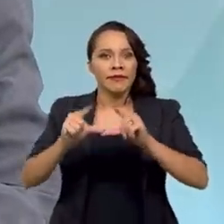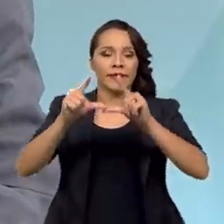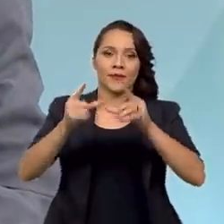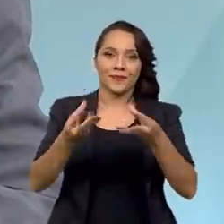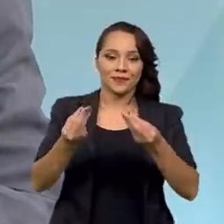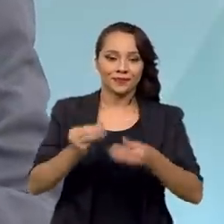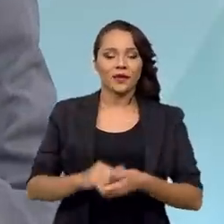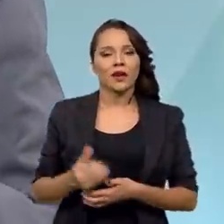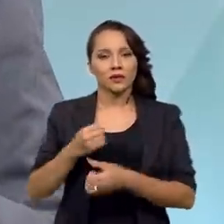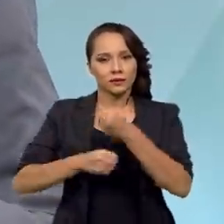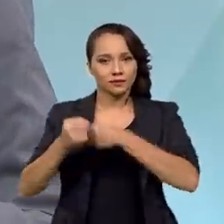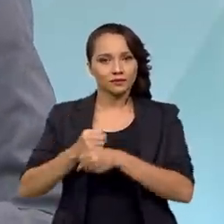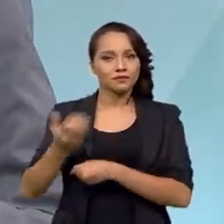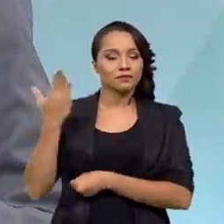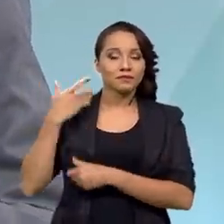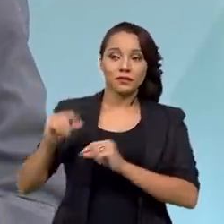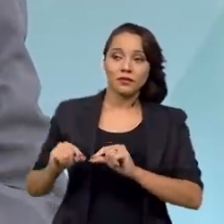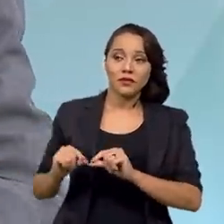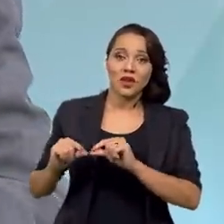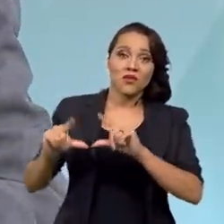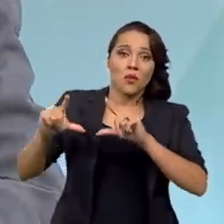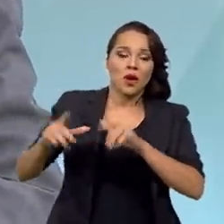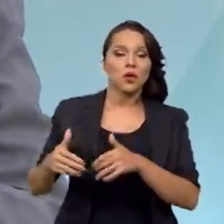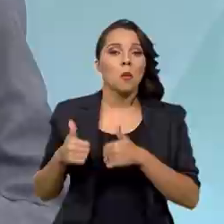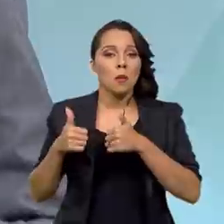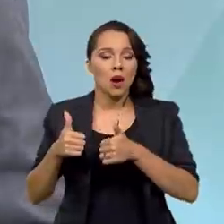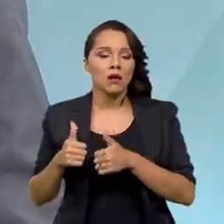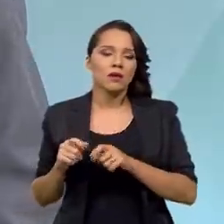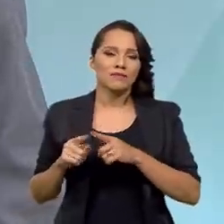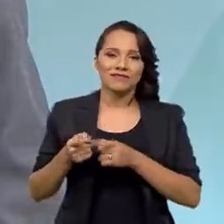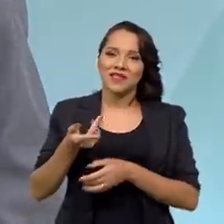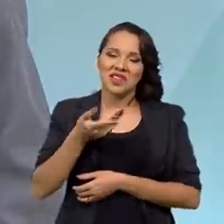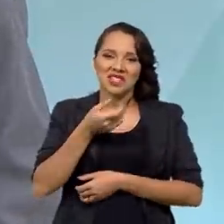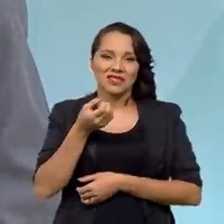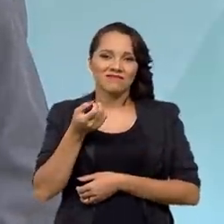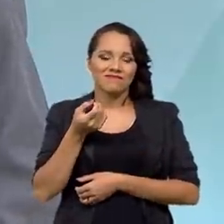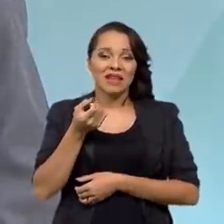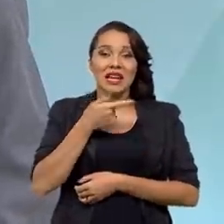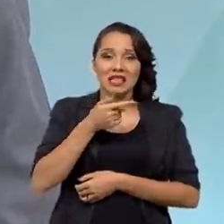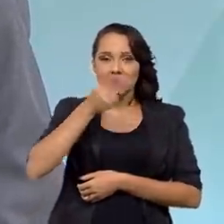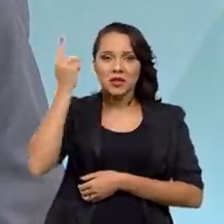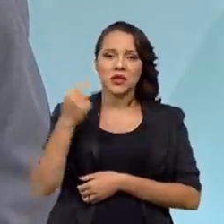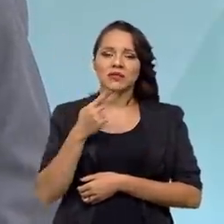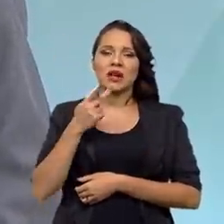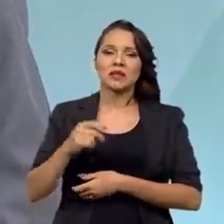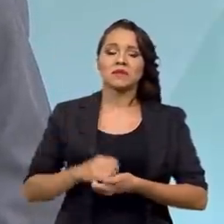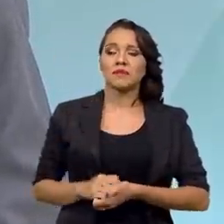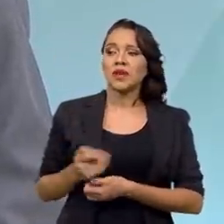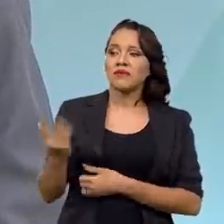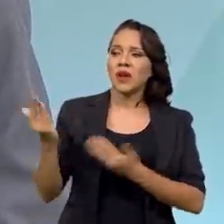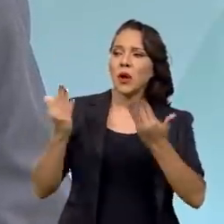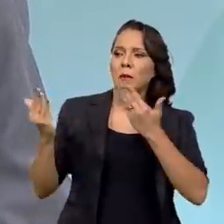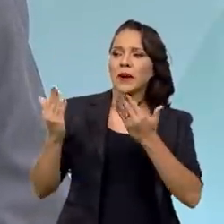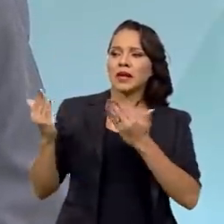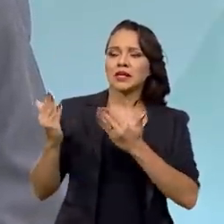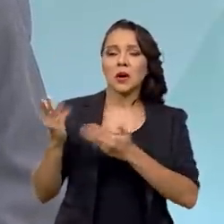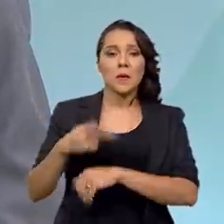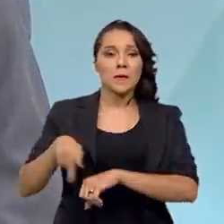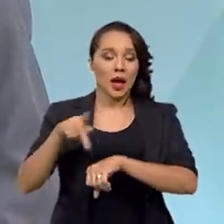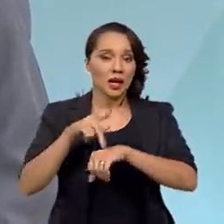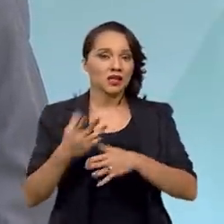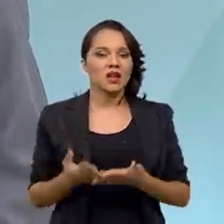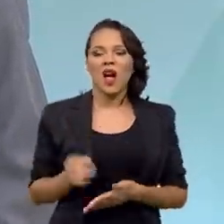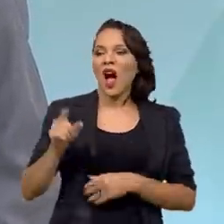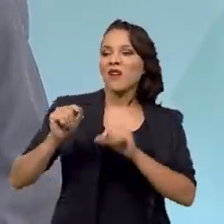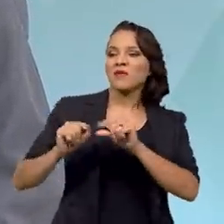Então, no ano passado teve um crescimento robusto. Então, eu até acho engraçado algumas pessoas, elas vão lá e comparam determinados países.